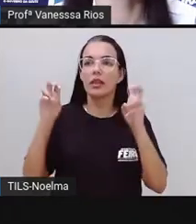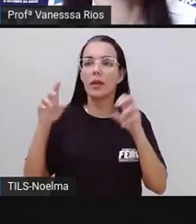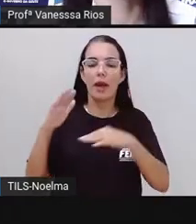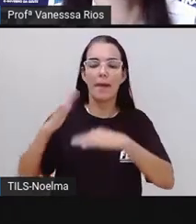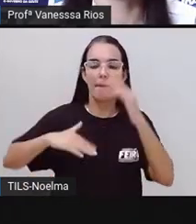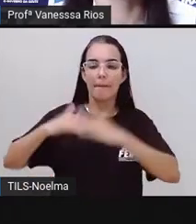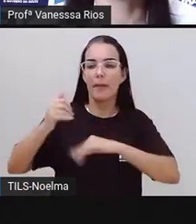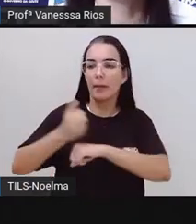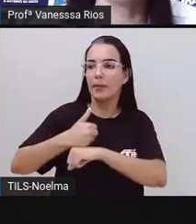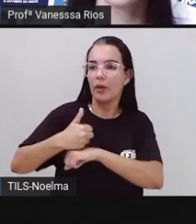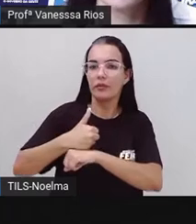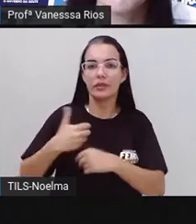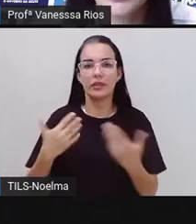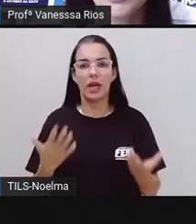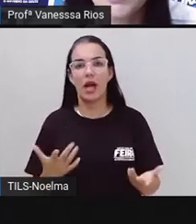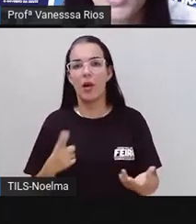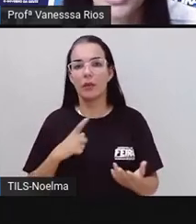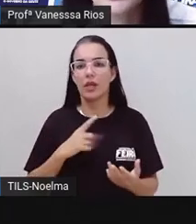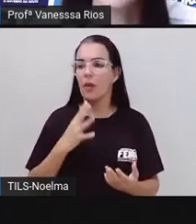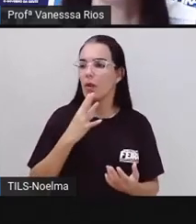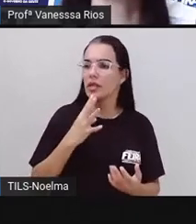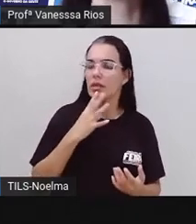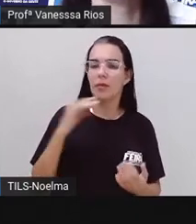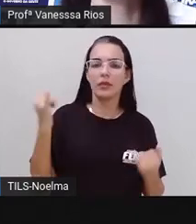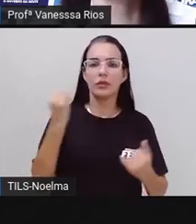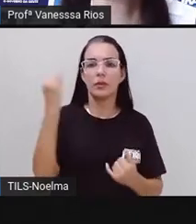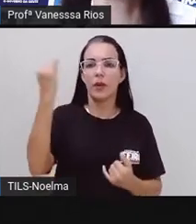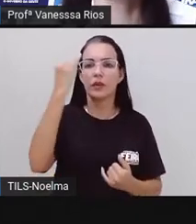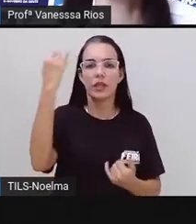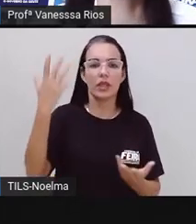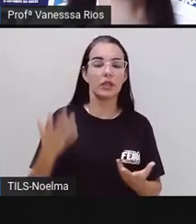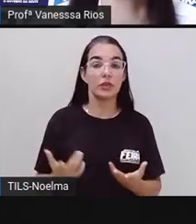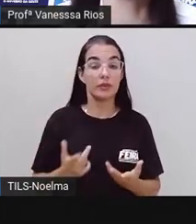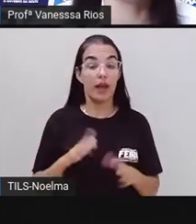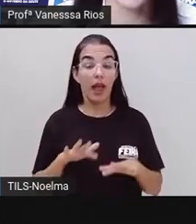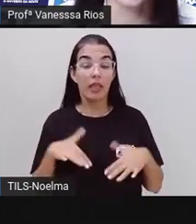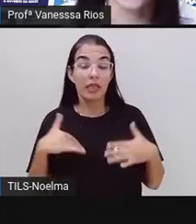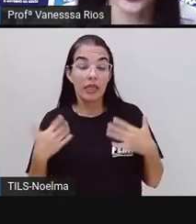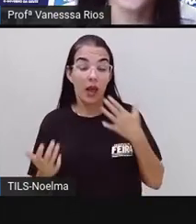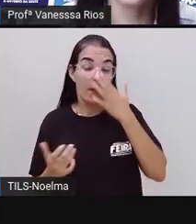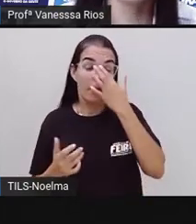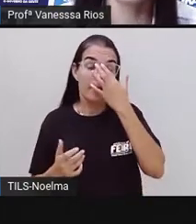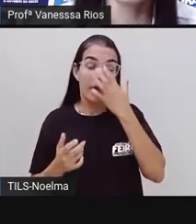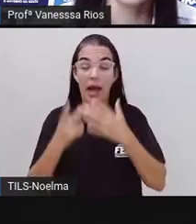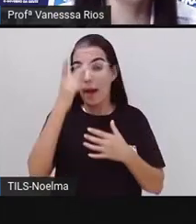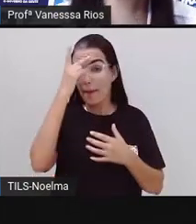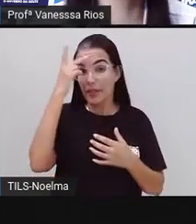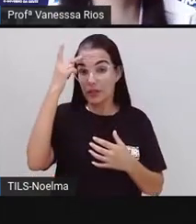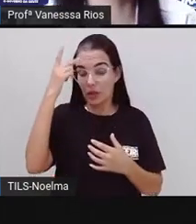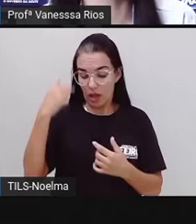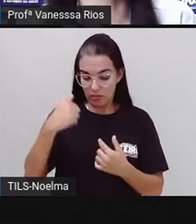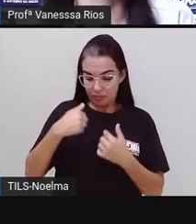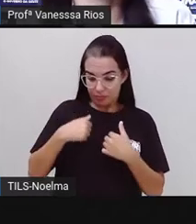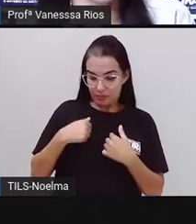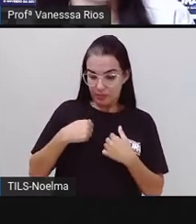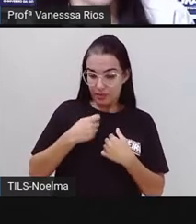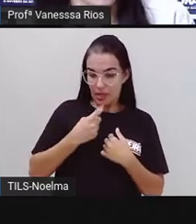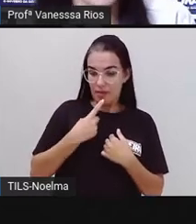em relação a apropriação de conhecimentos importantes, né? Então, o entrevistado e o